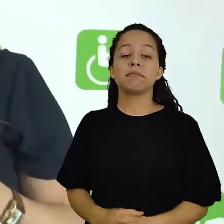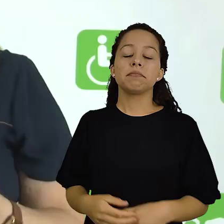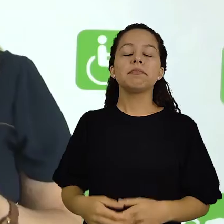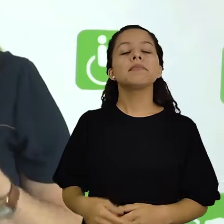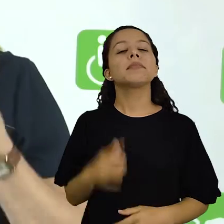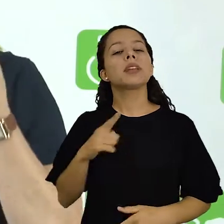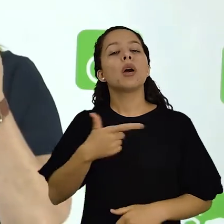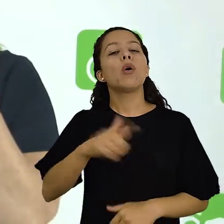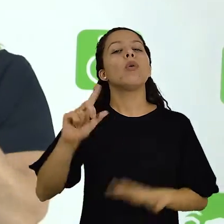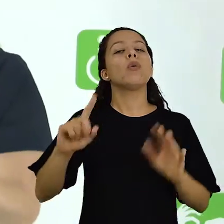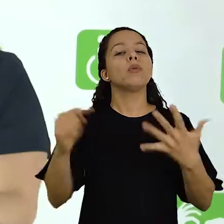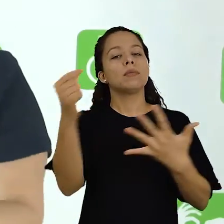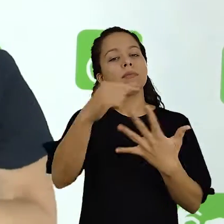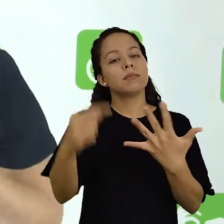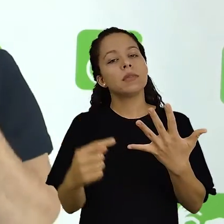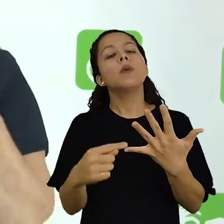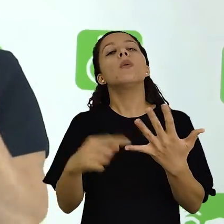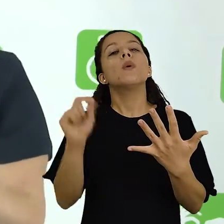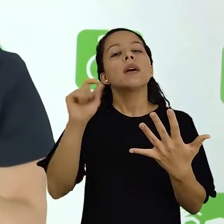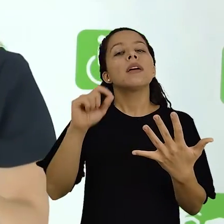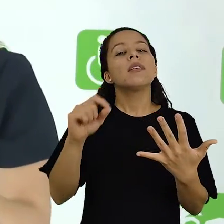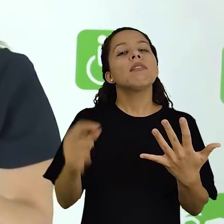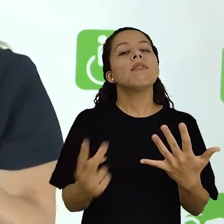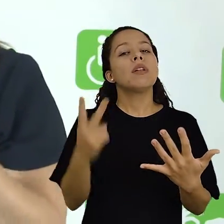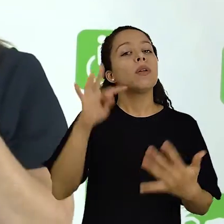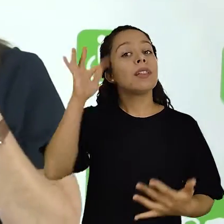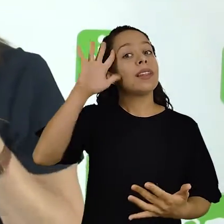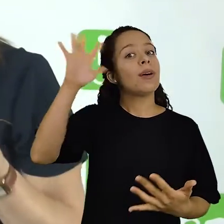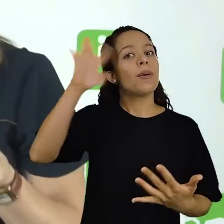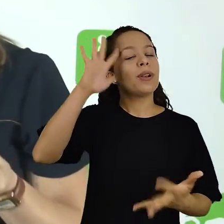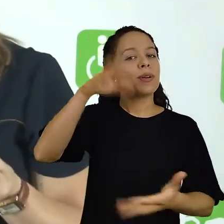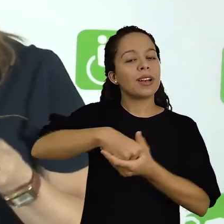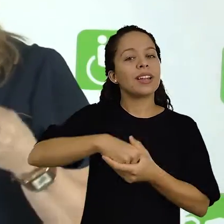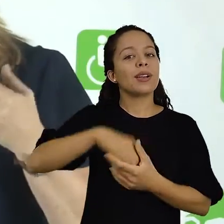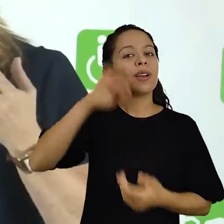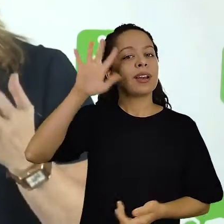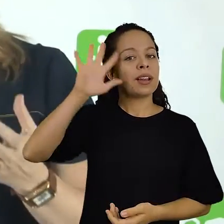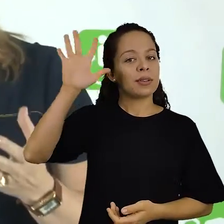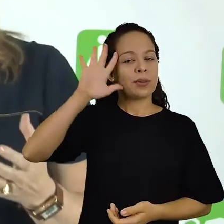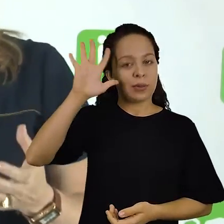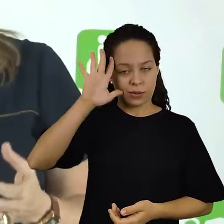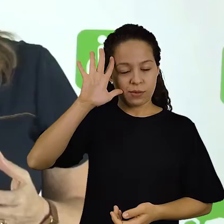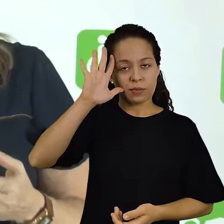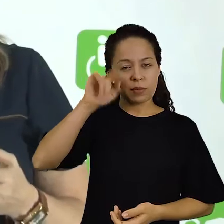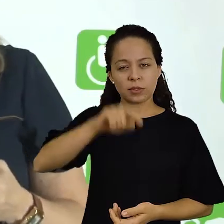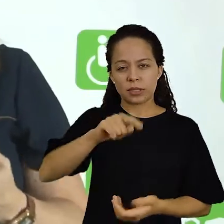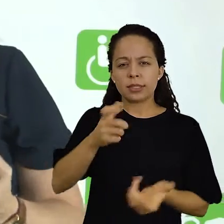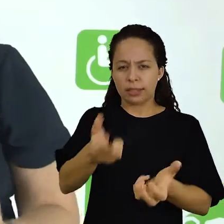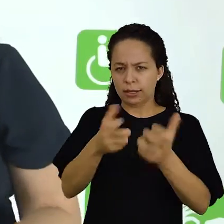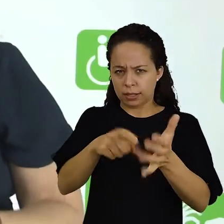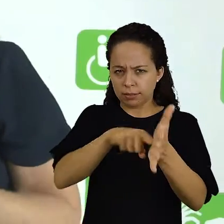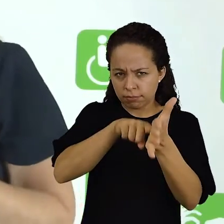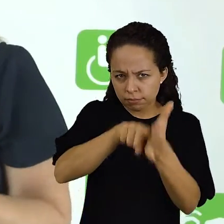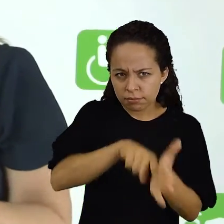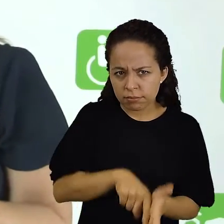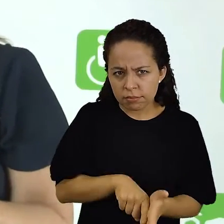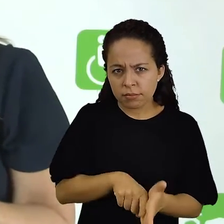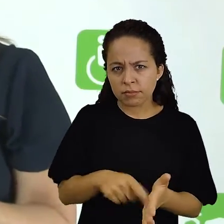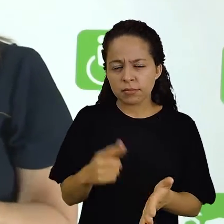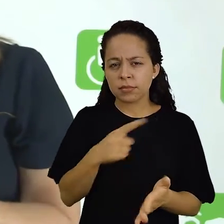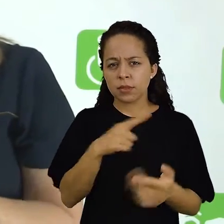em relação ao valor teórico desse assunto. Ou seja, esse assunto que você pretende